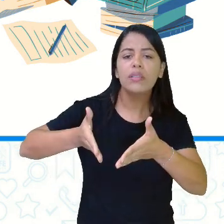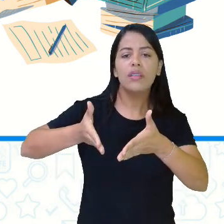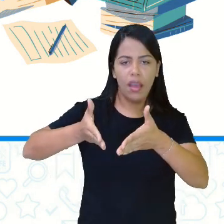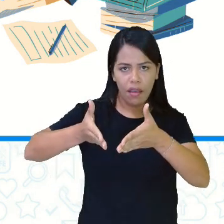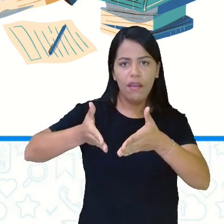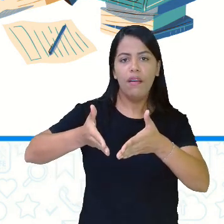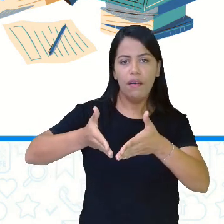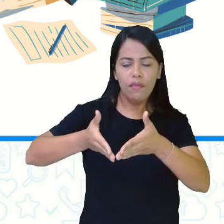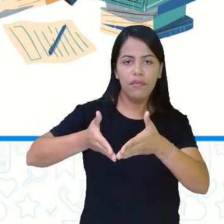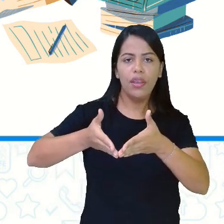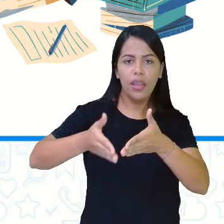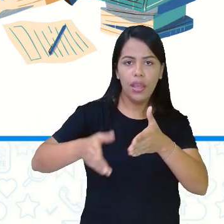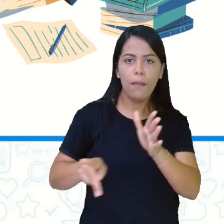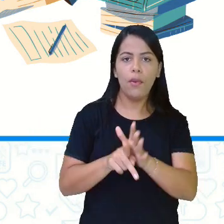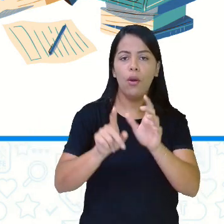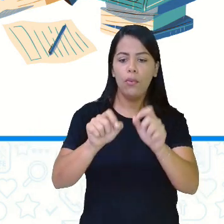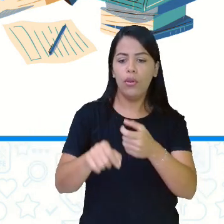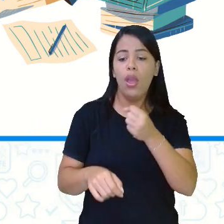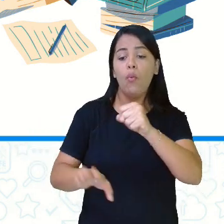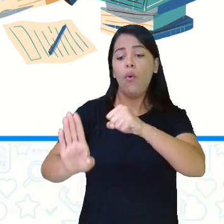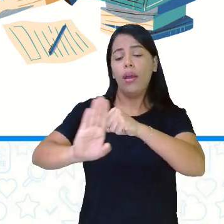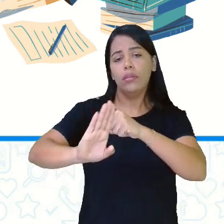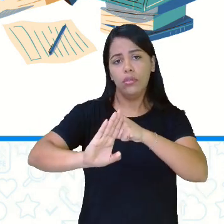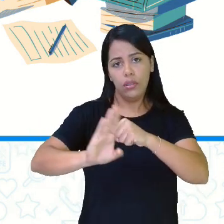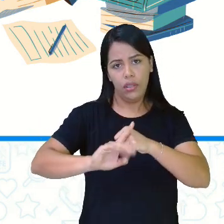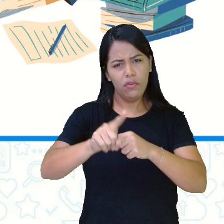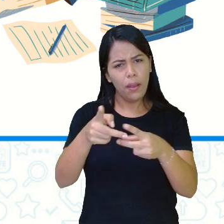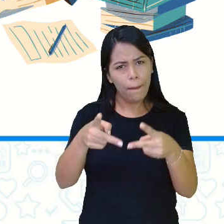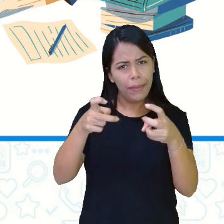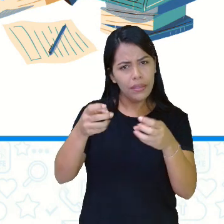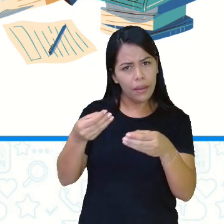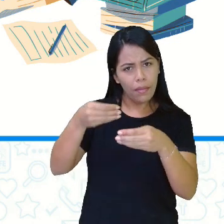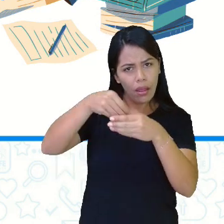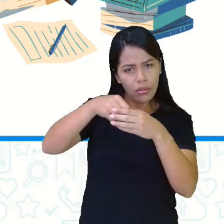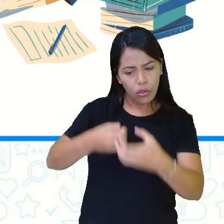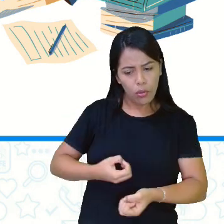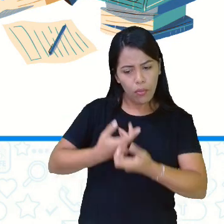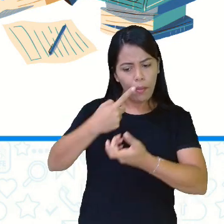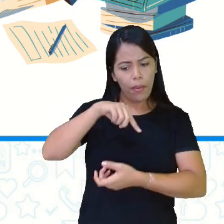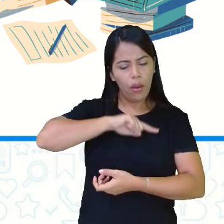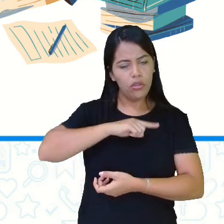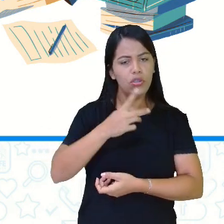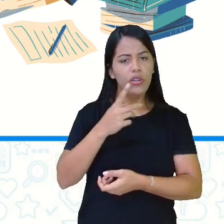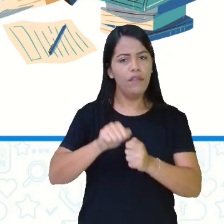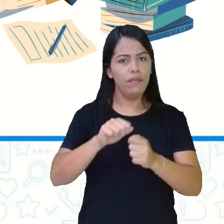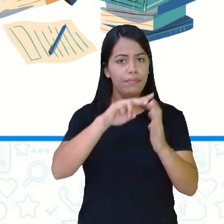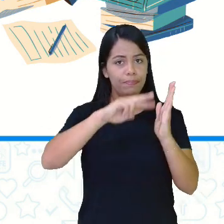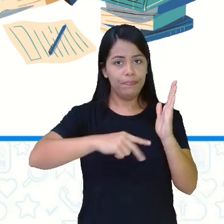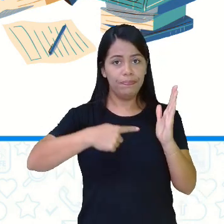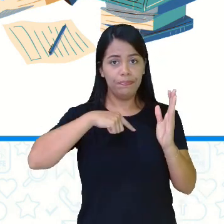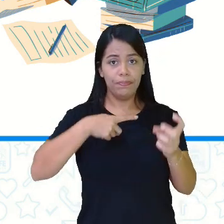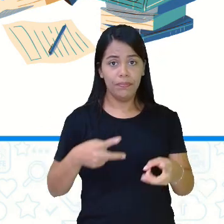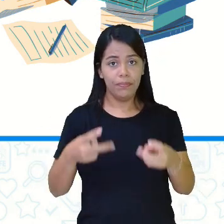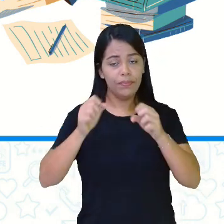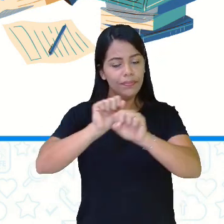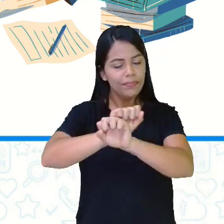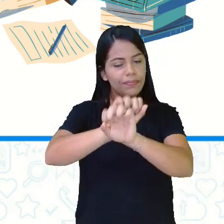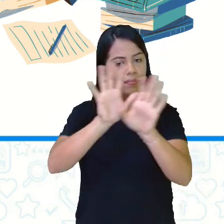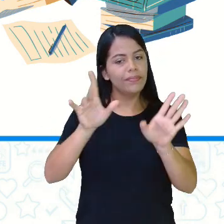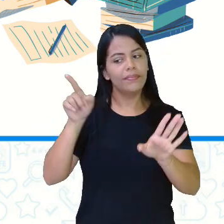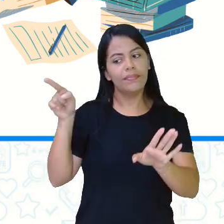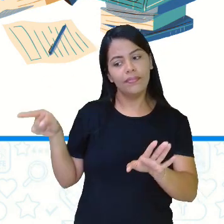Verificou? Percebeu no poema, quando a gente fez a leitura, tá? Que a gente percebia isso aí bem claro no poema.